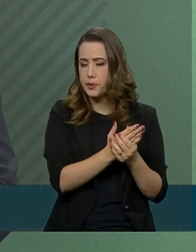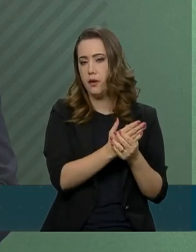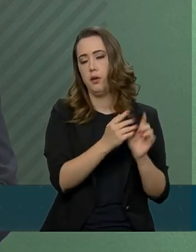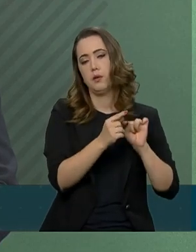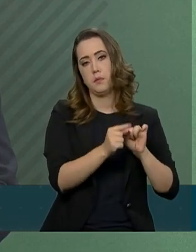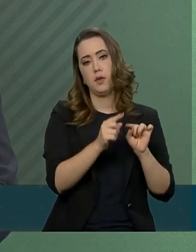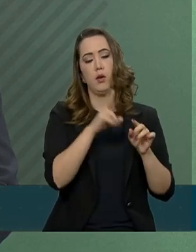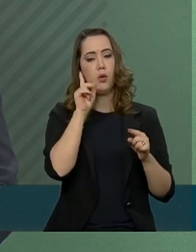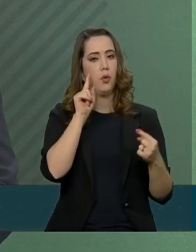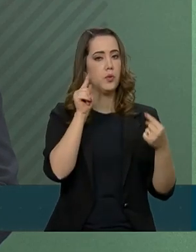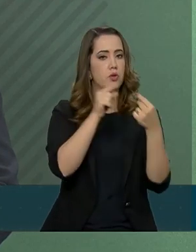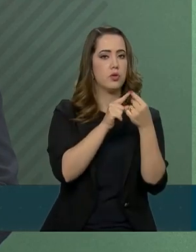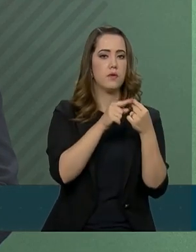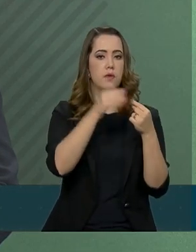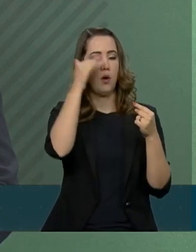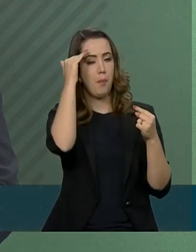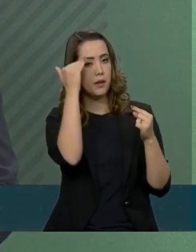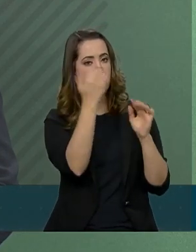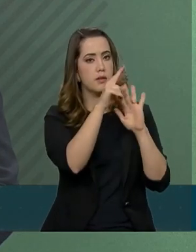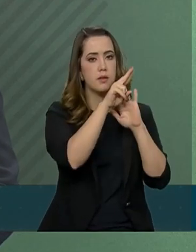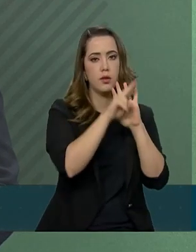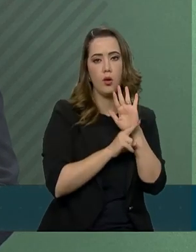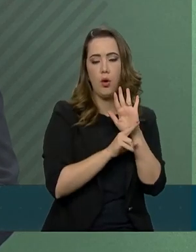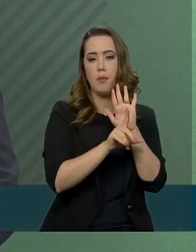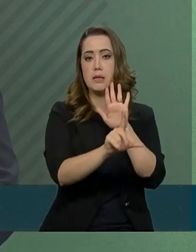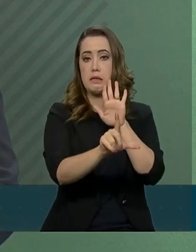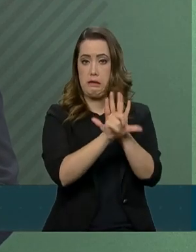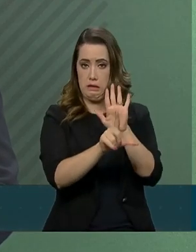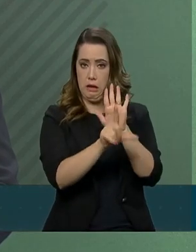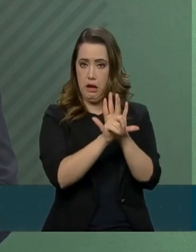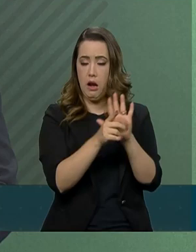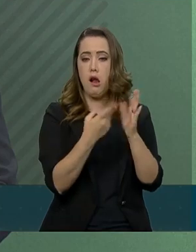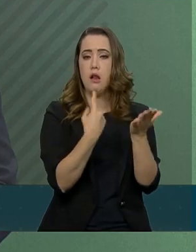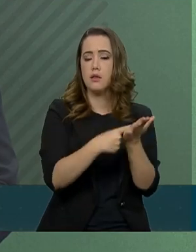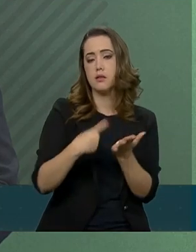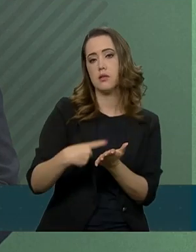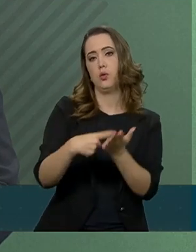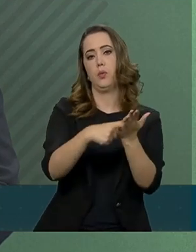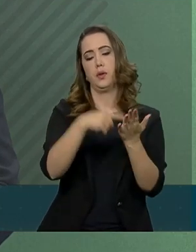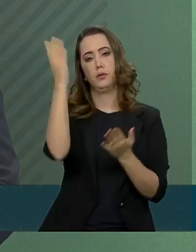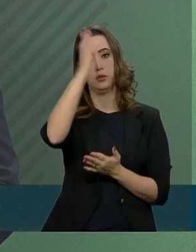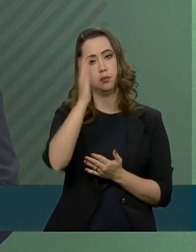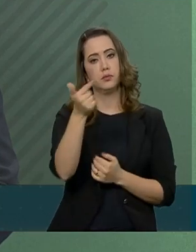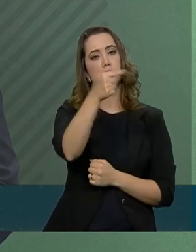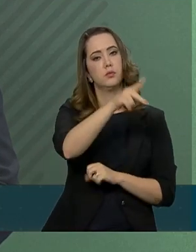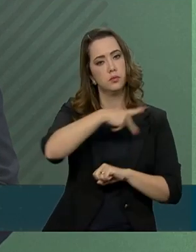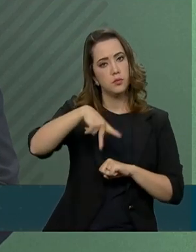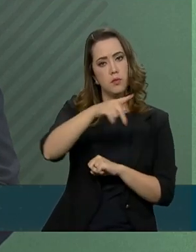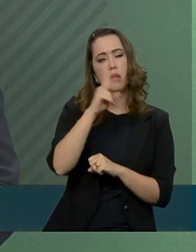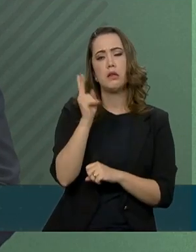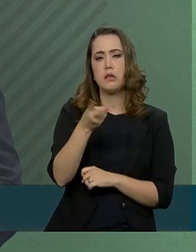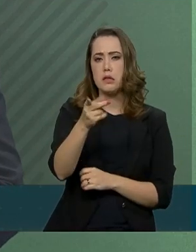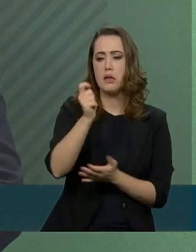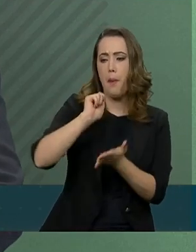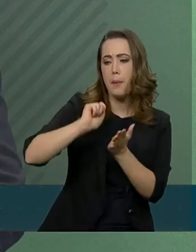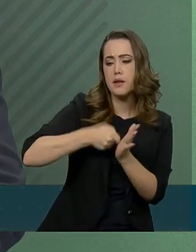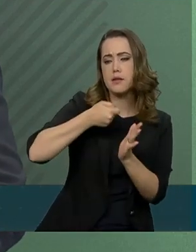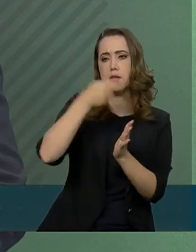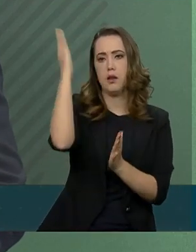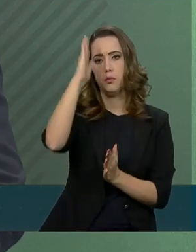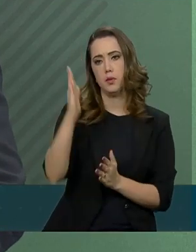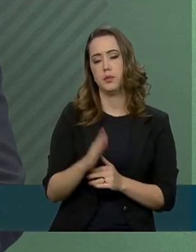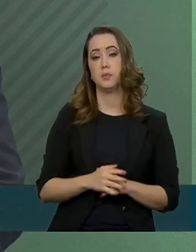a observação e o cumprimento de leis e convenções nacionais e internacionais que tenham sido ratificadas pelo Estado